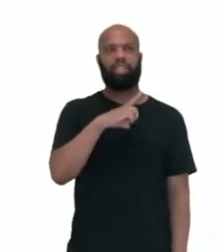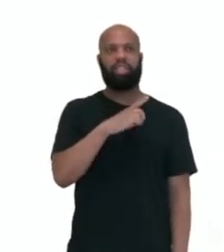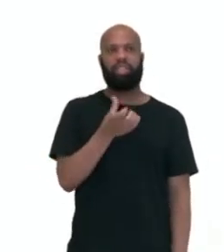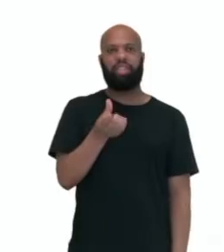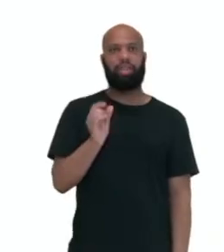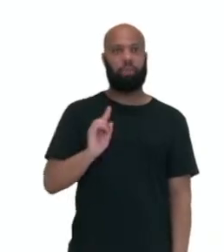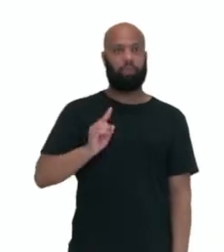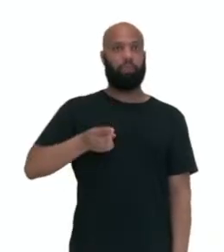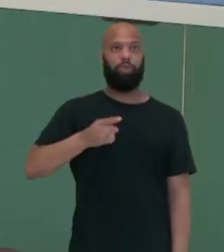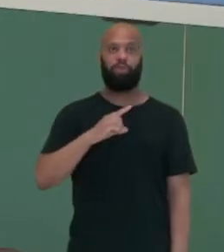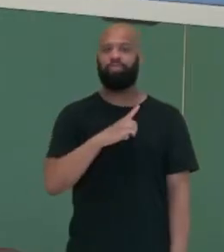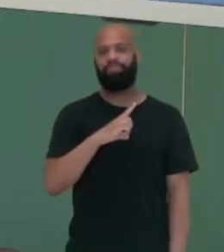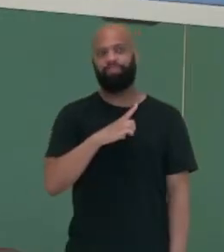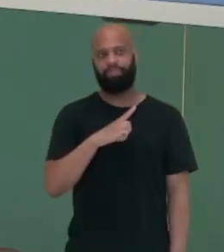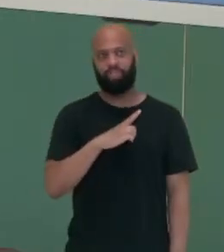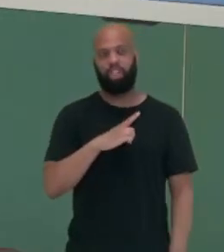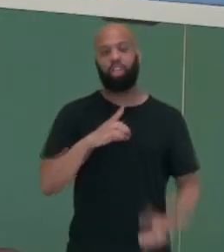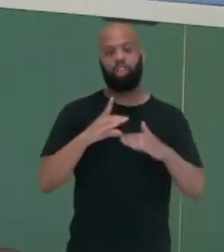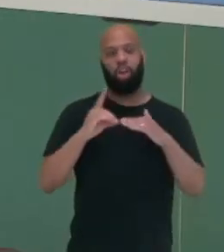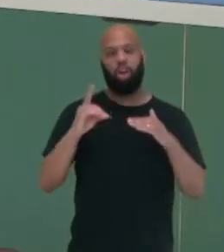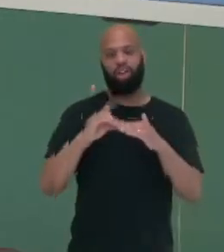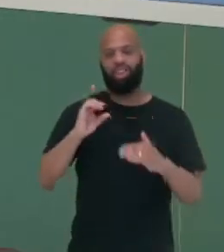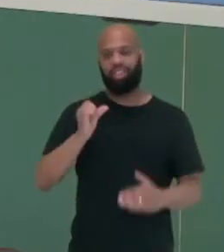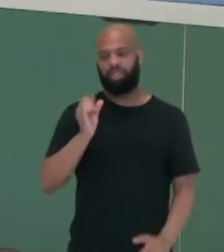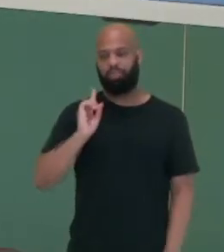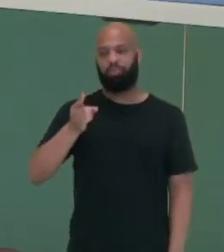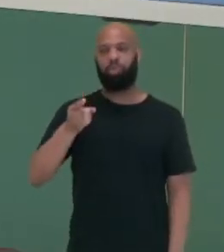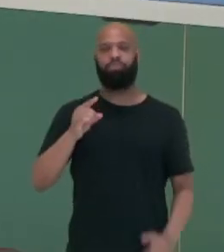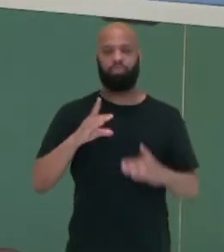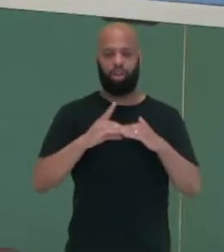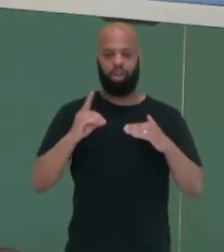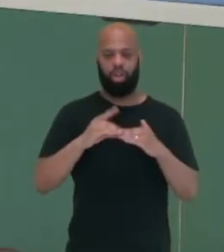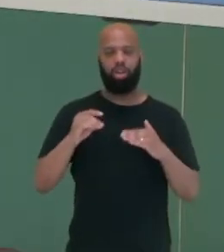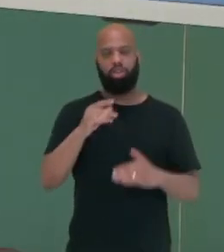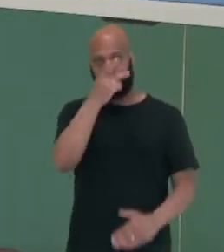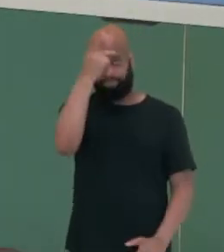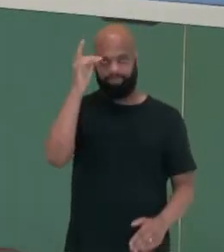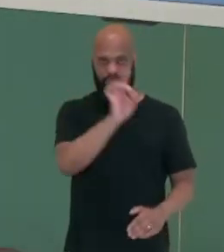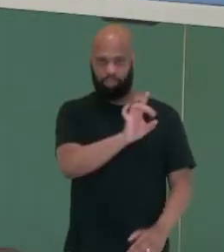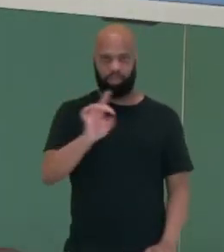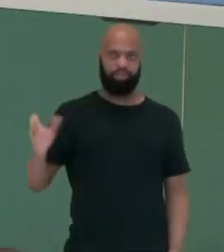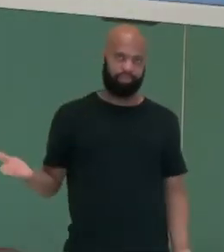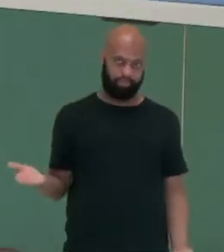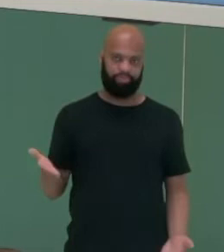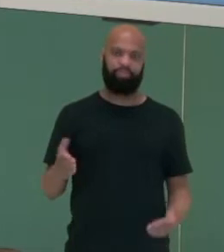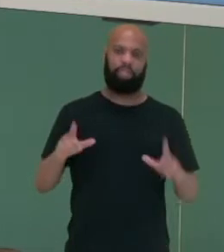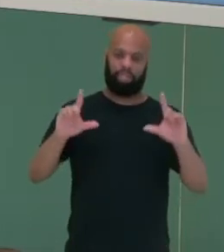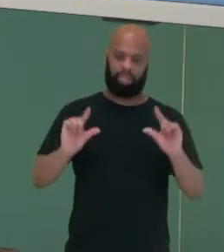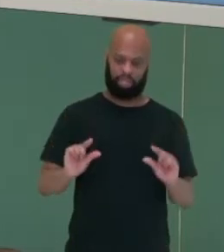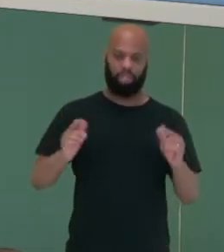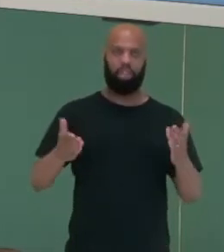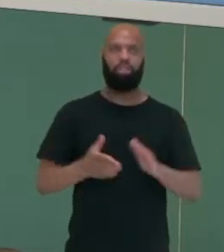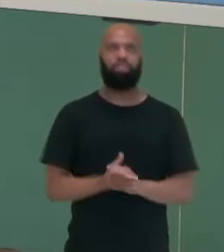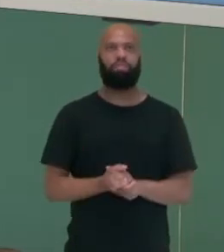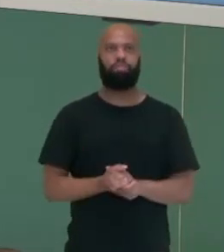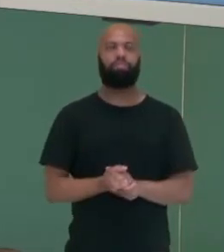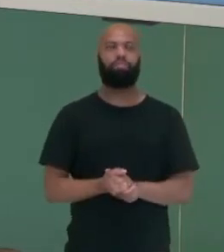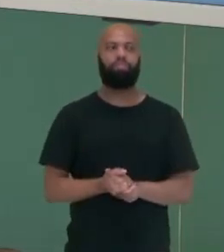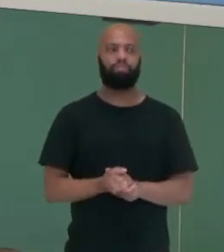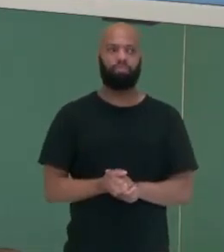dólares por ano, né? Por pessoa. Então isso aí é um índice bem baixo, tá bom? Muito bem. Bem,